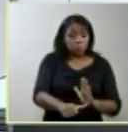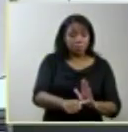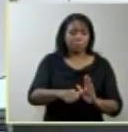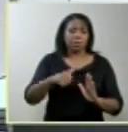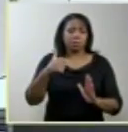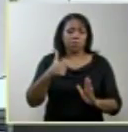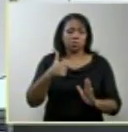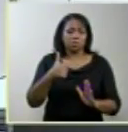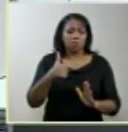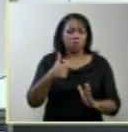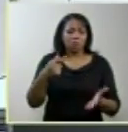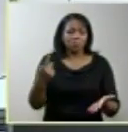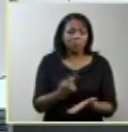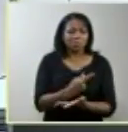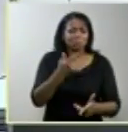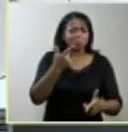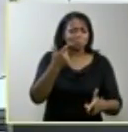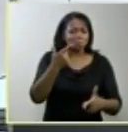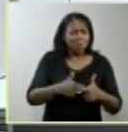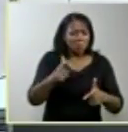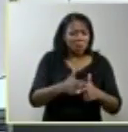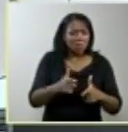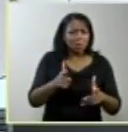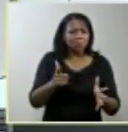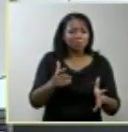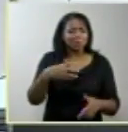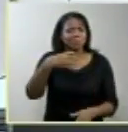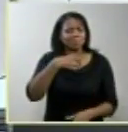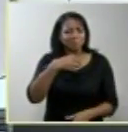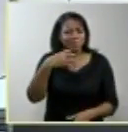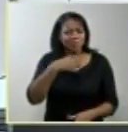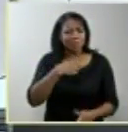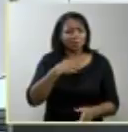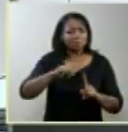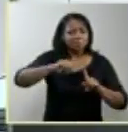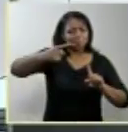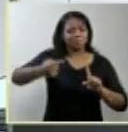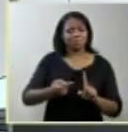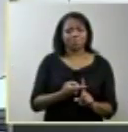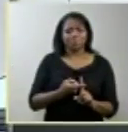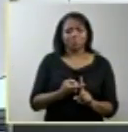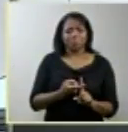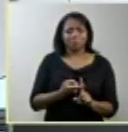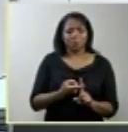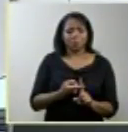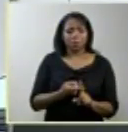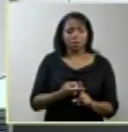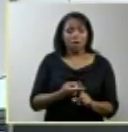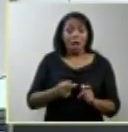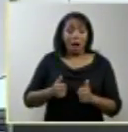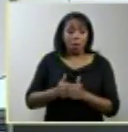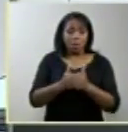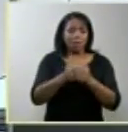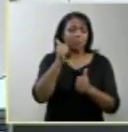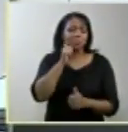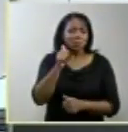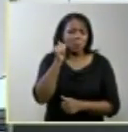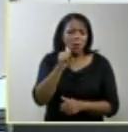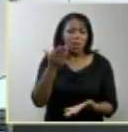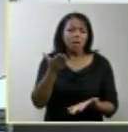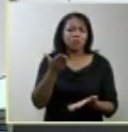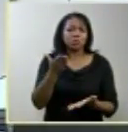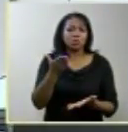sinais de que algo está diferente nesta gravidez acompanhar essas mulheres nesse percurso médico